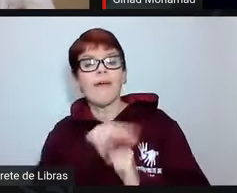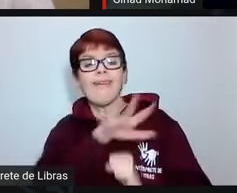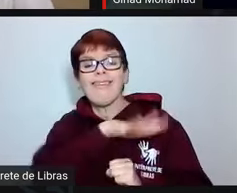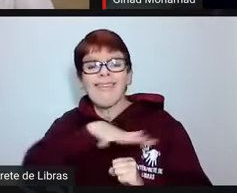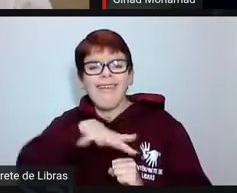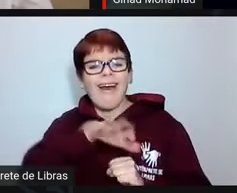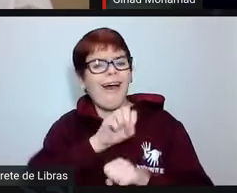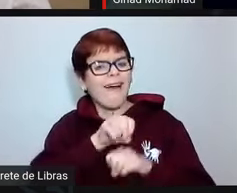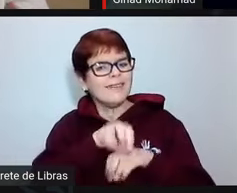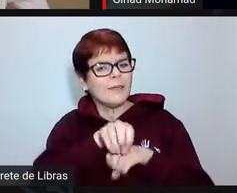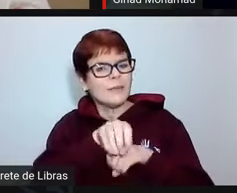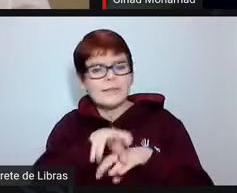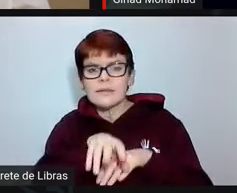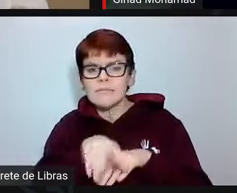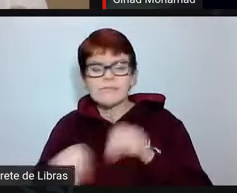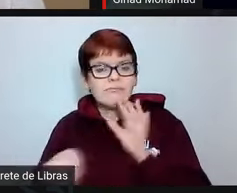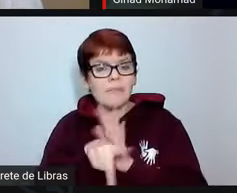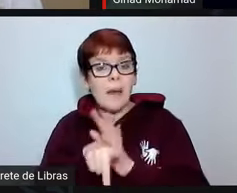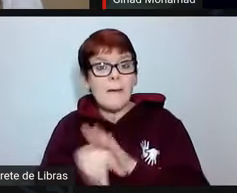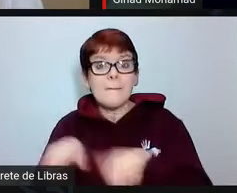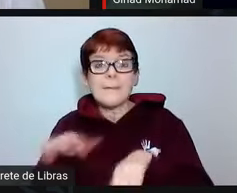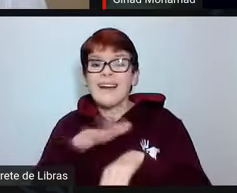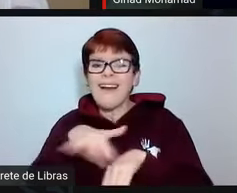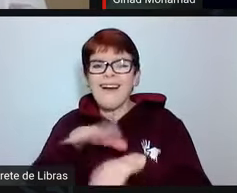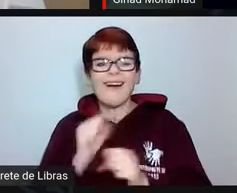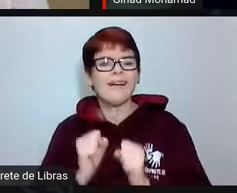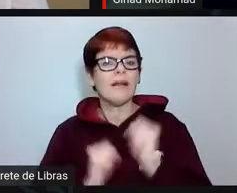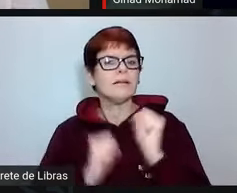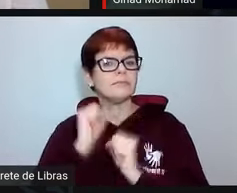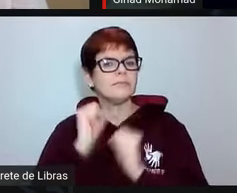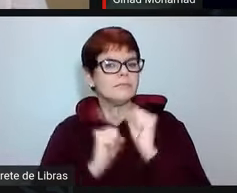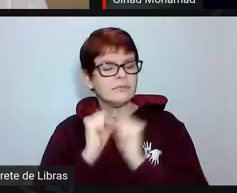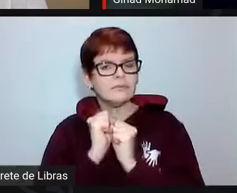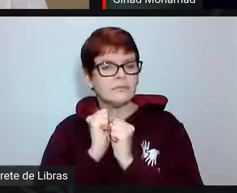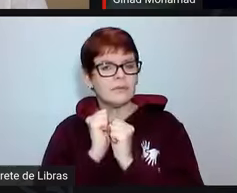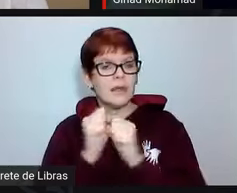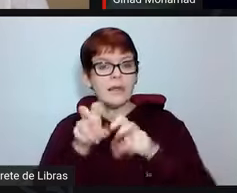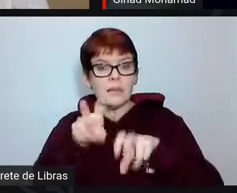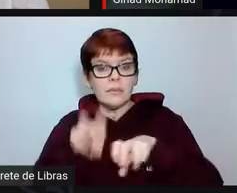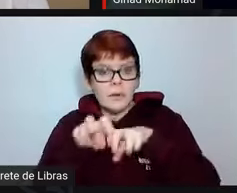educação propriamente dita, mas o setor produtivo, a pequena, média e a grande propriedade.